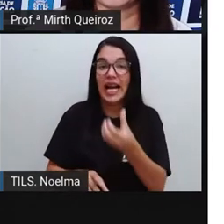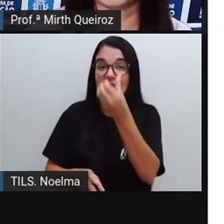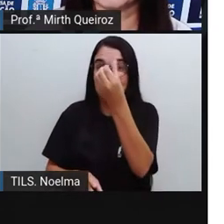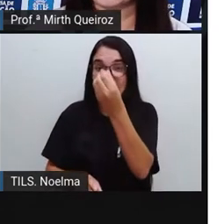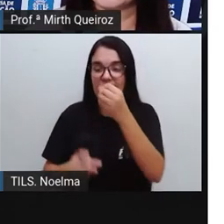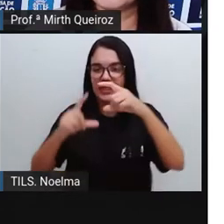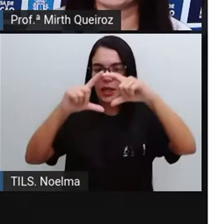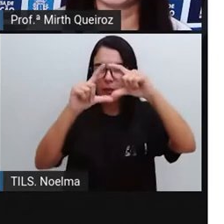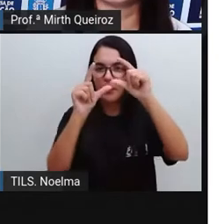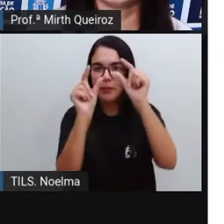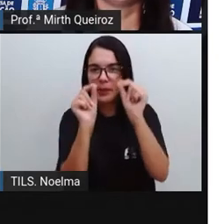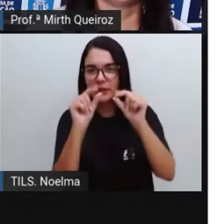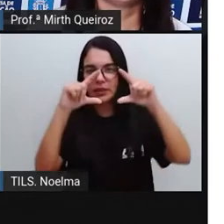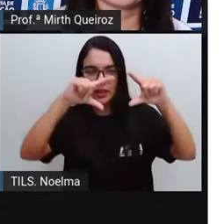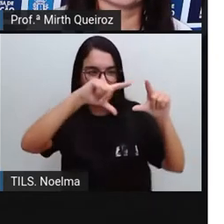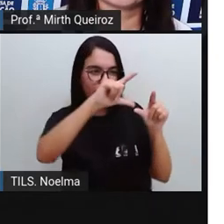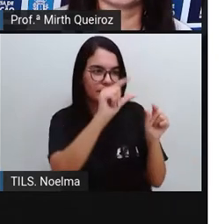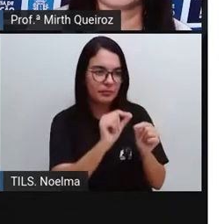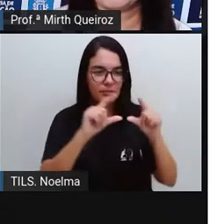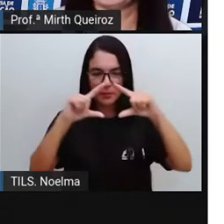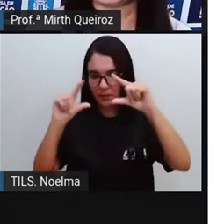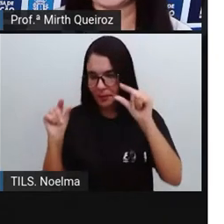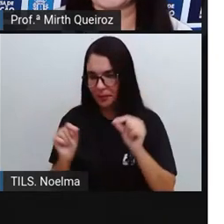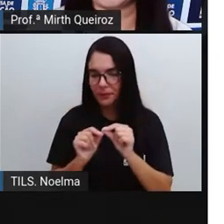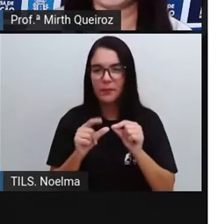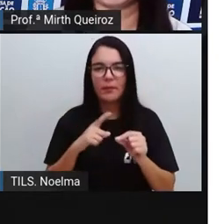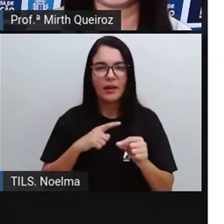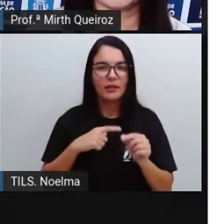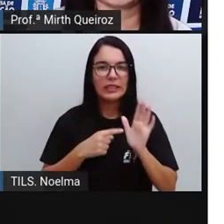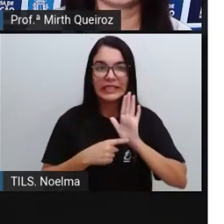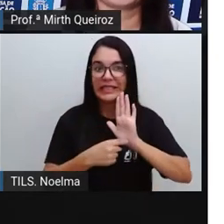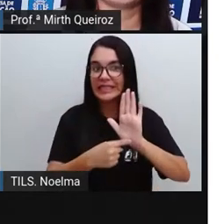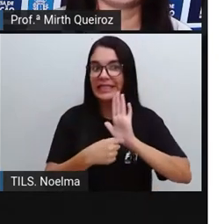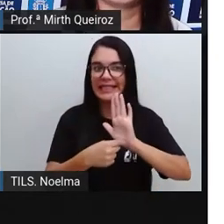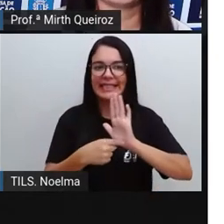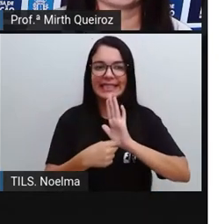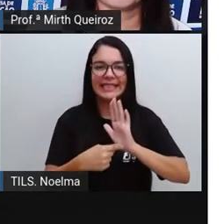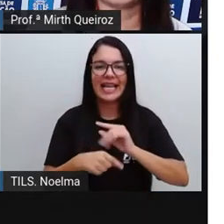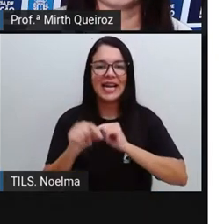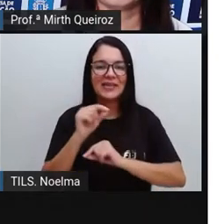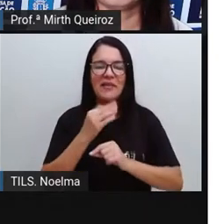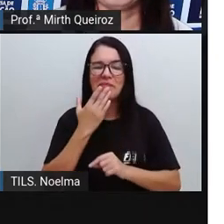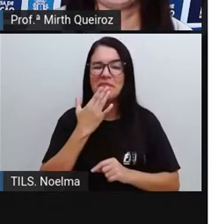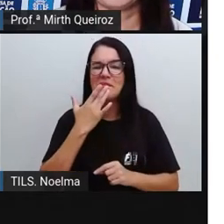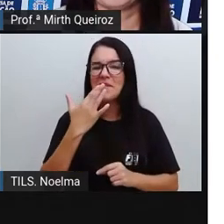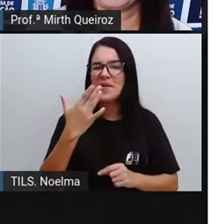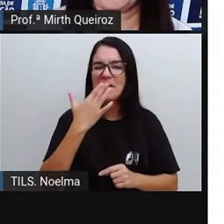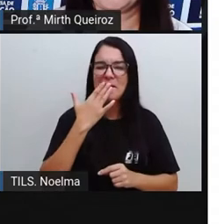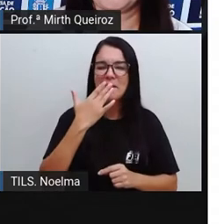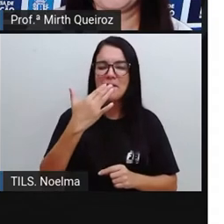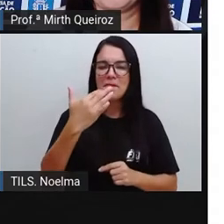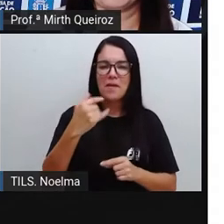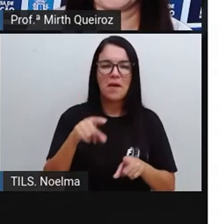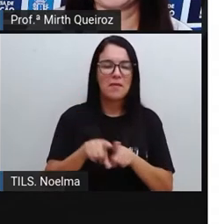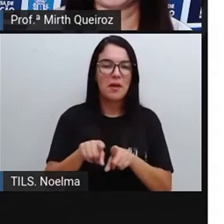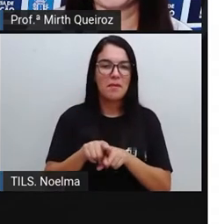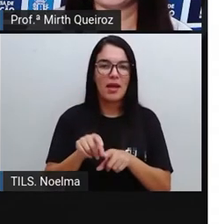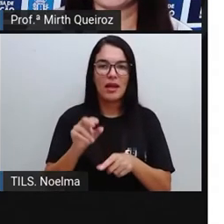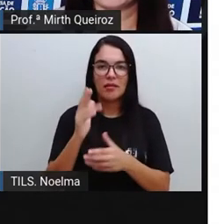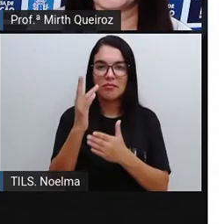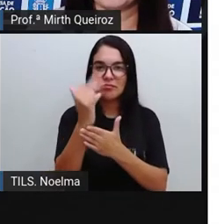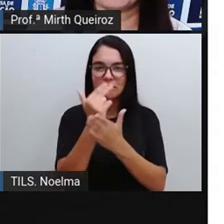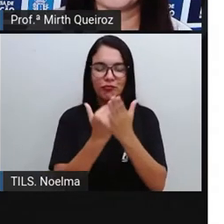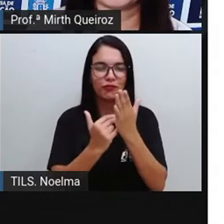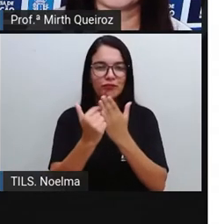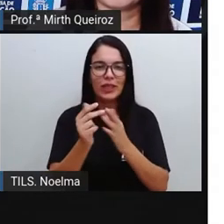feitas com traço simples se destaca aí, neste caso, pelo estampado irreverente, né?